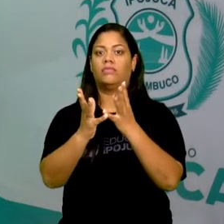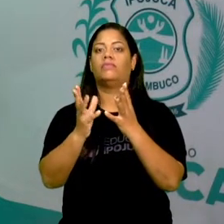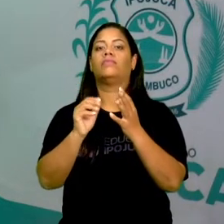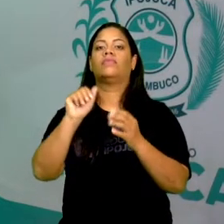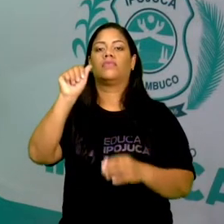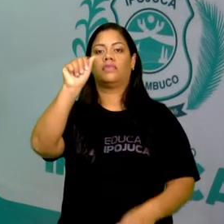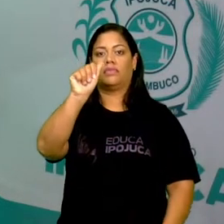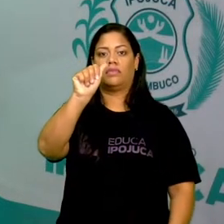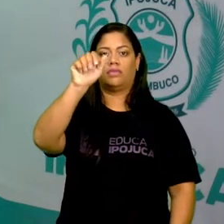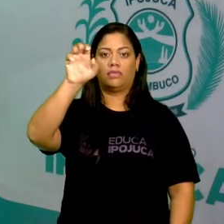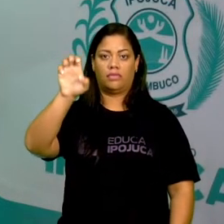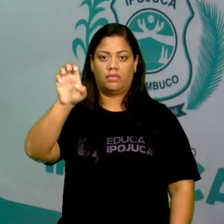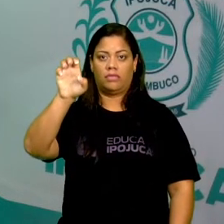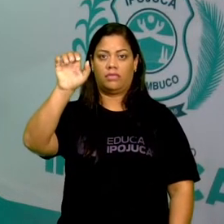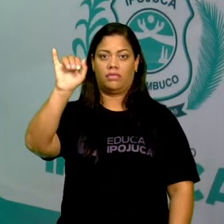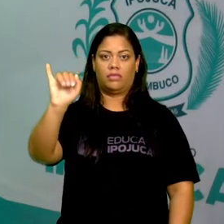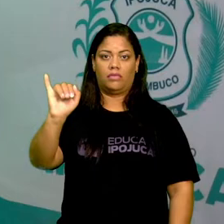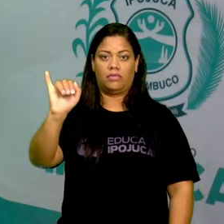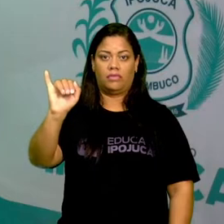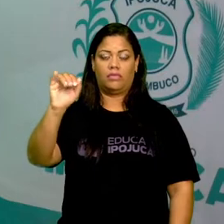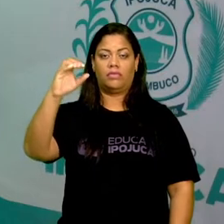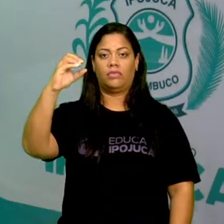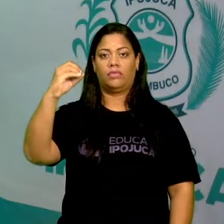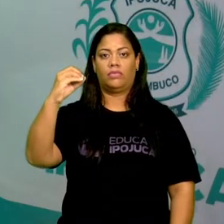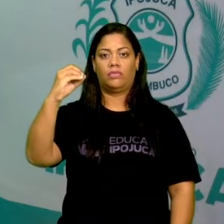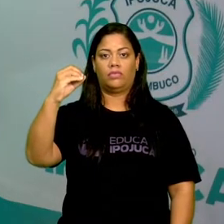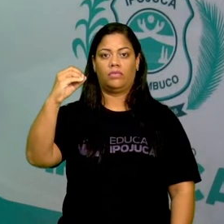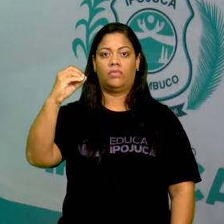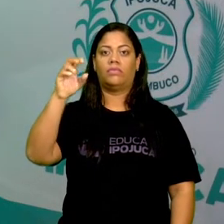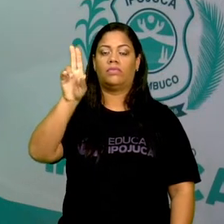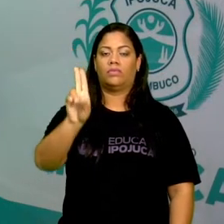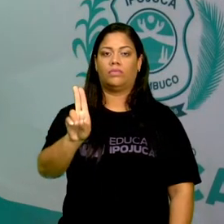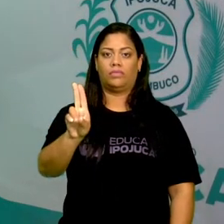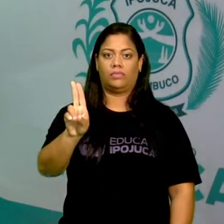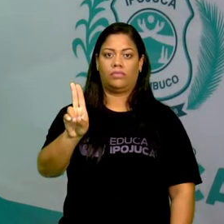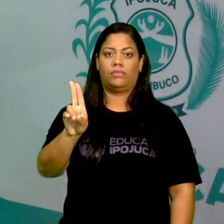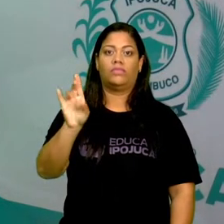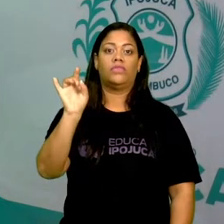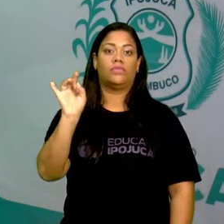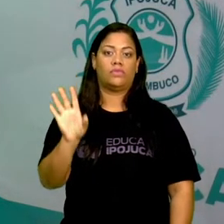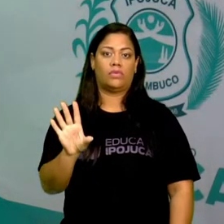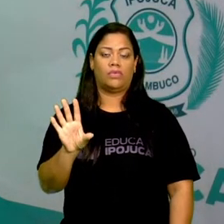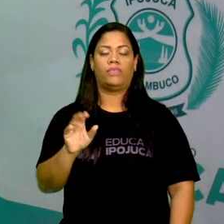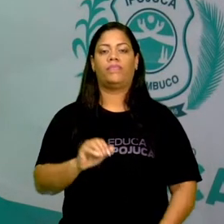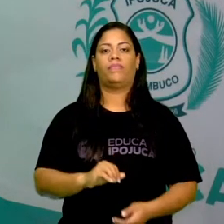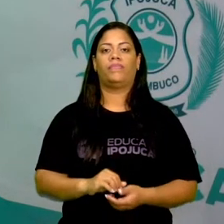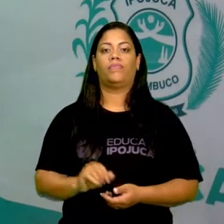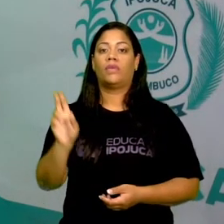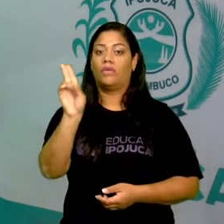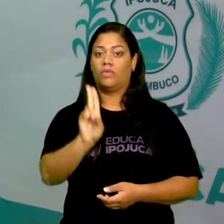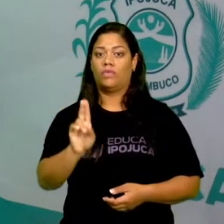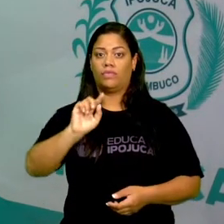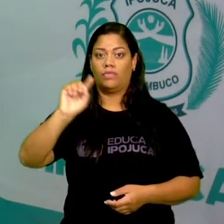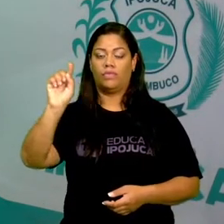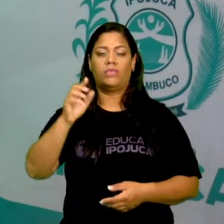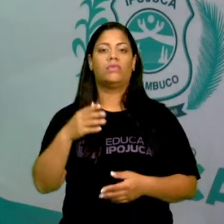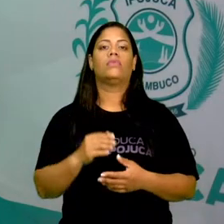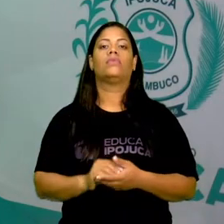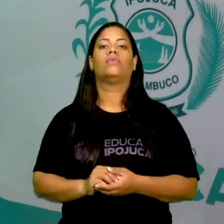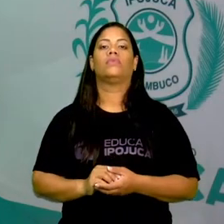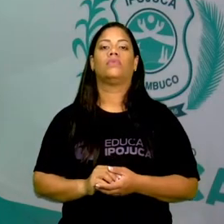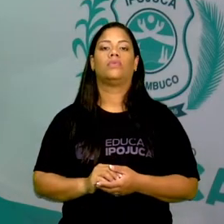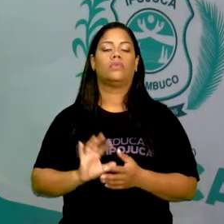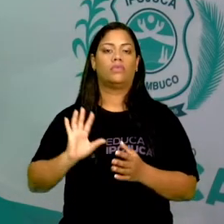E, I, O e U. Então, o acento agudo pode ser colocado